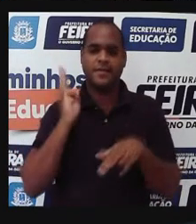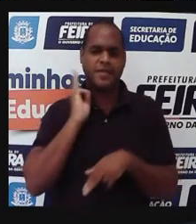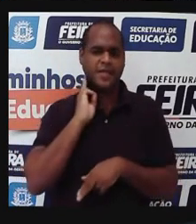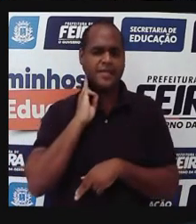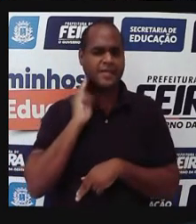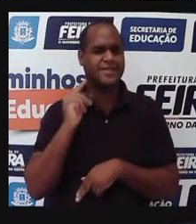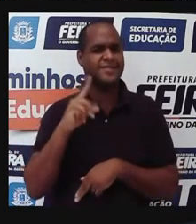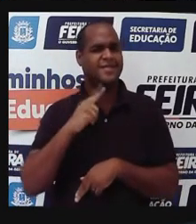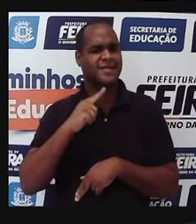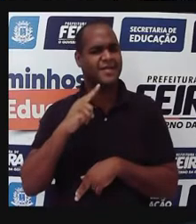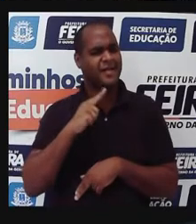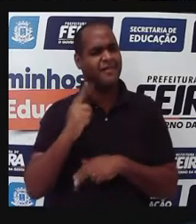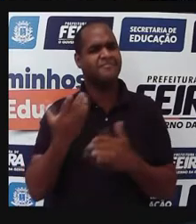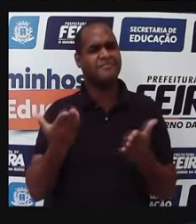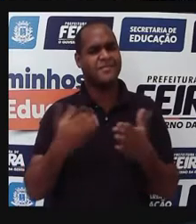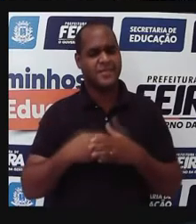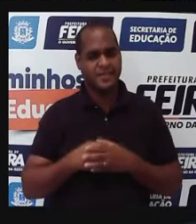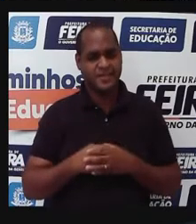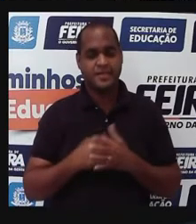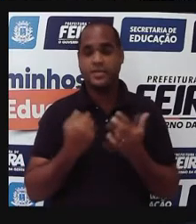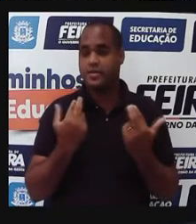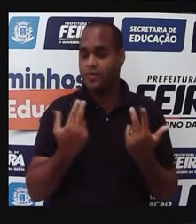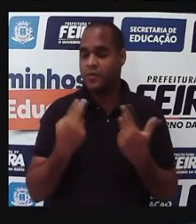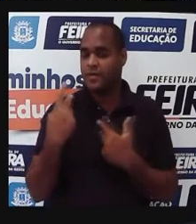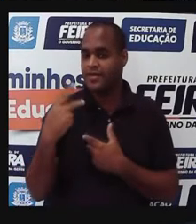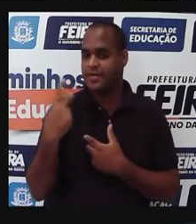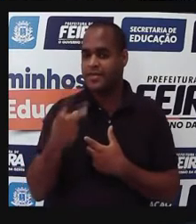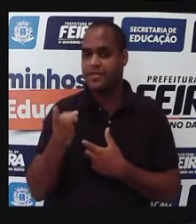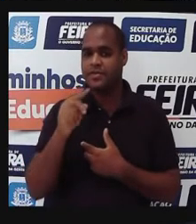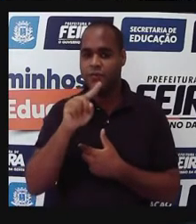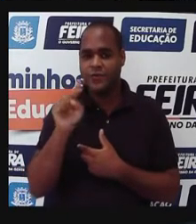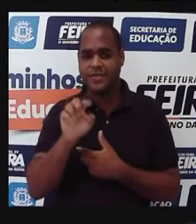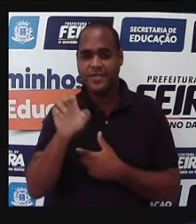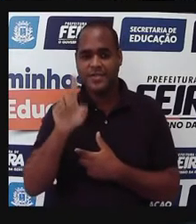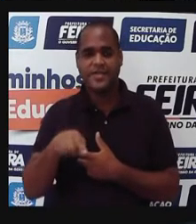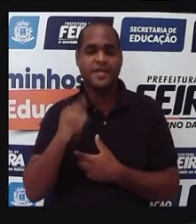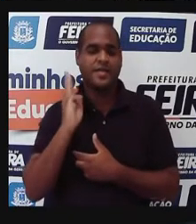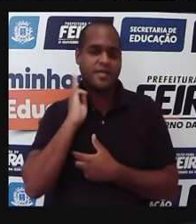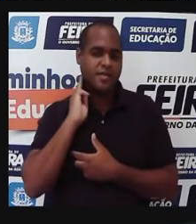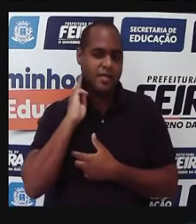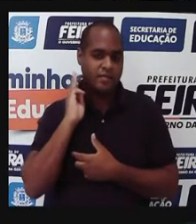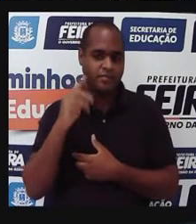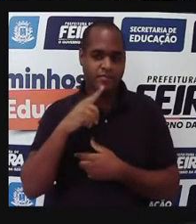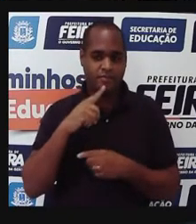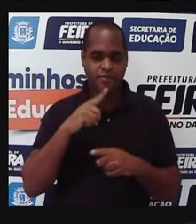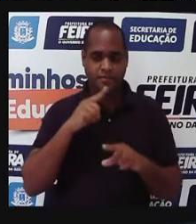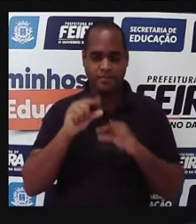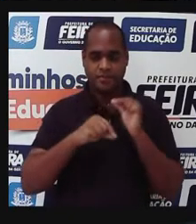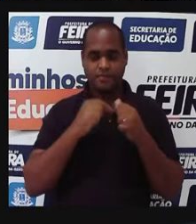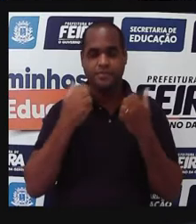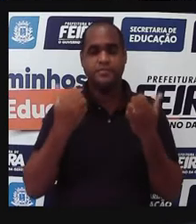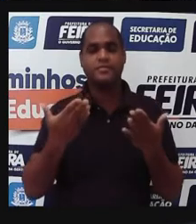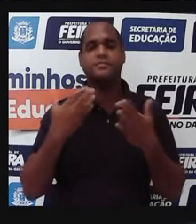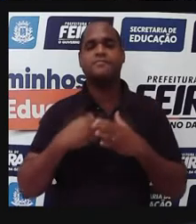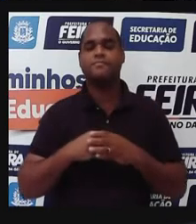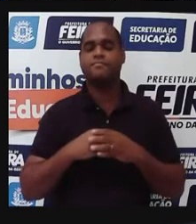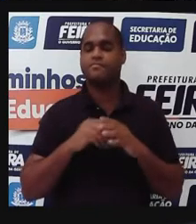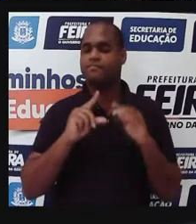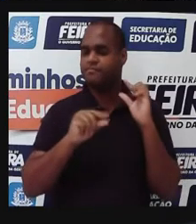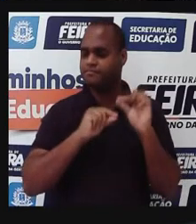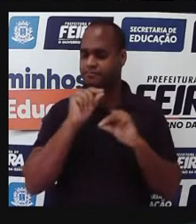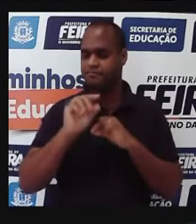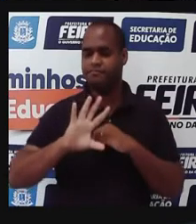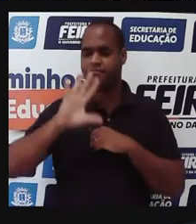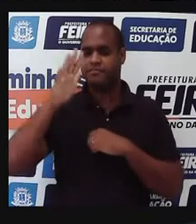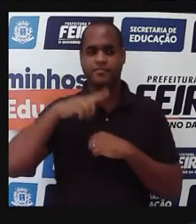eu nunca vi. Meu Deus, igual Zé Meningite eu nunca vi. Ele tá vivo. Então, por que a Pró